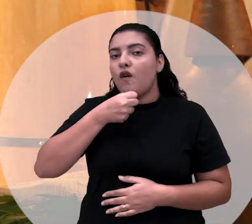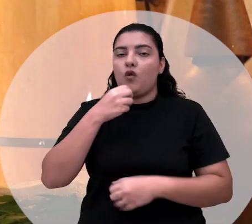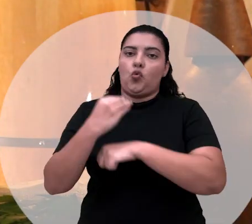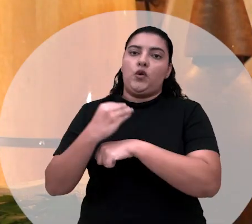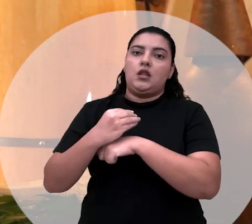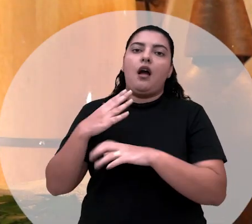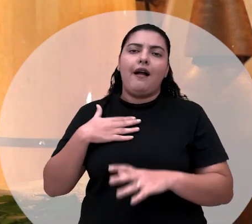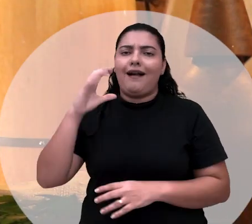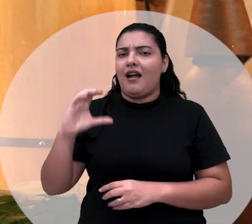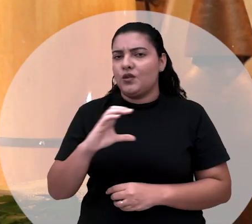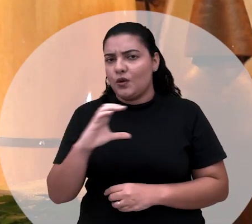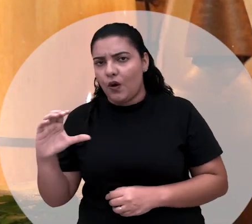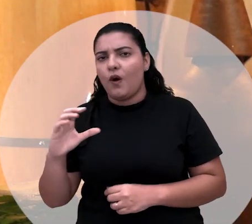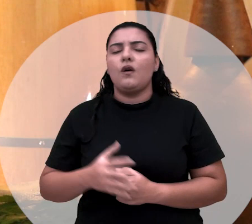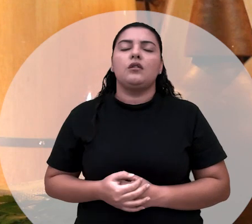muito católicos.